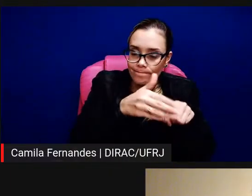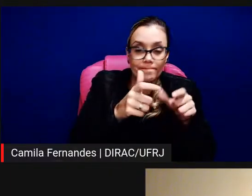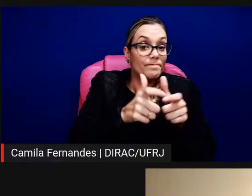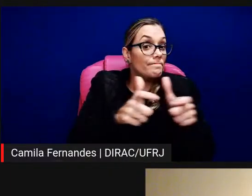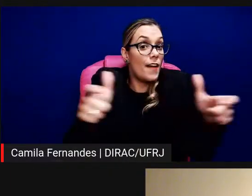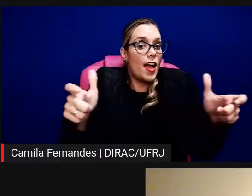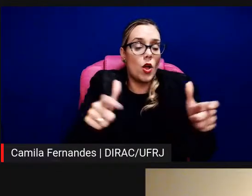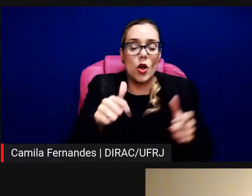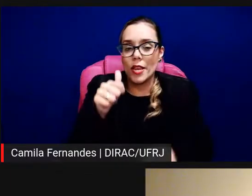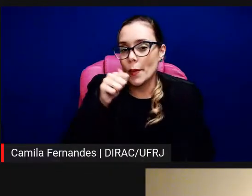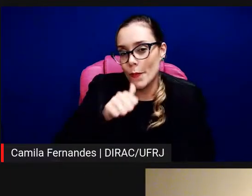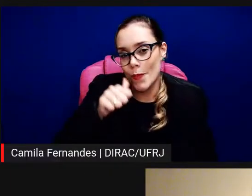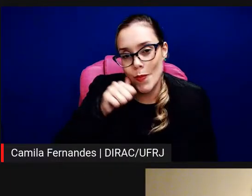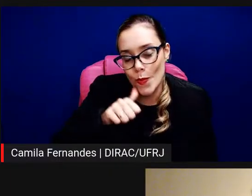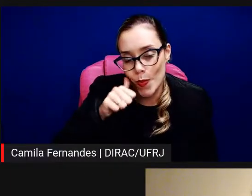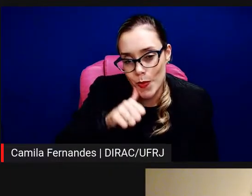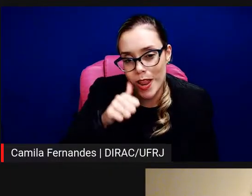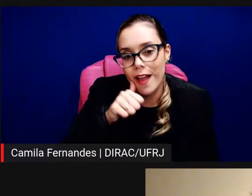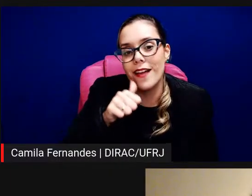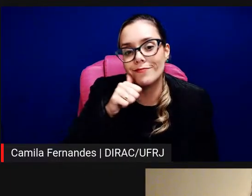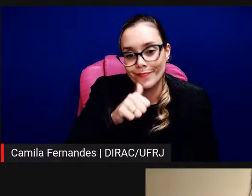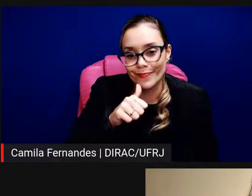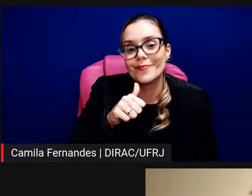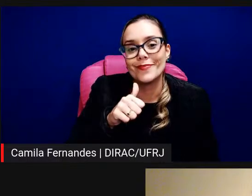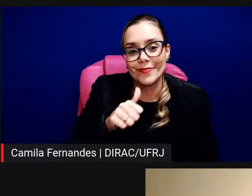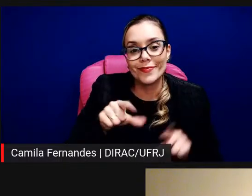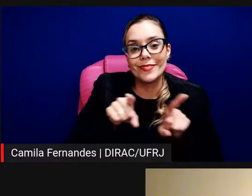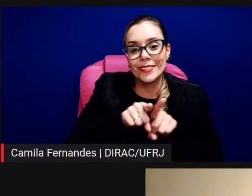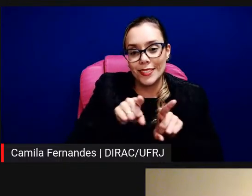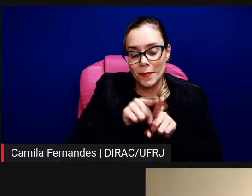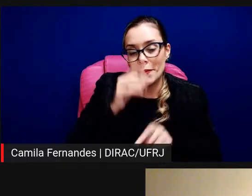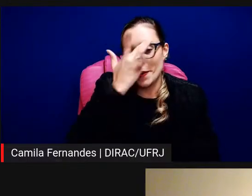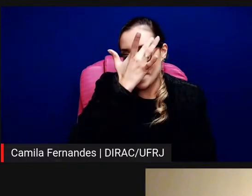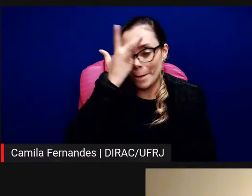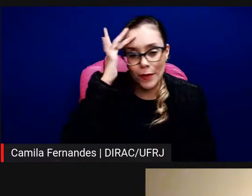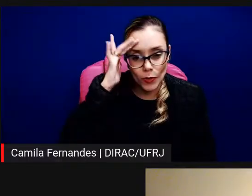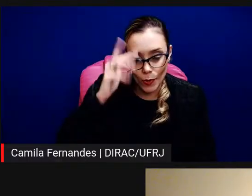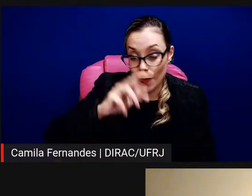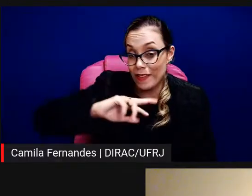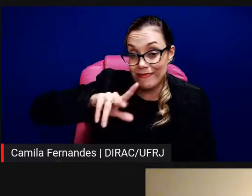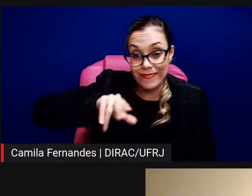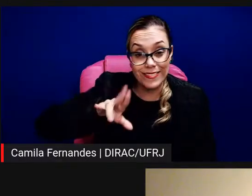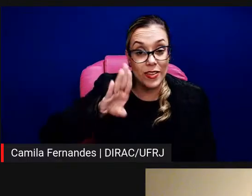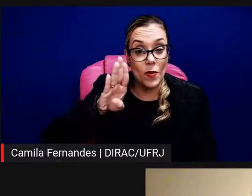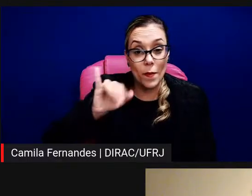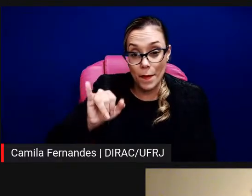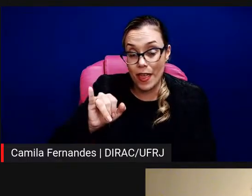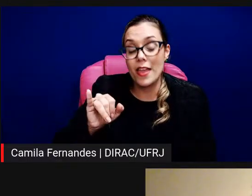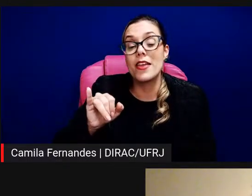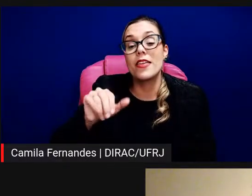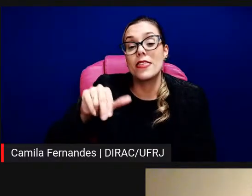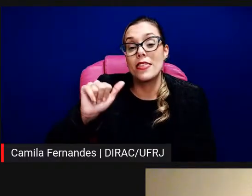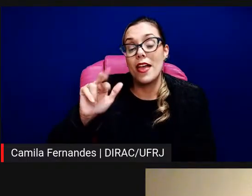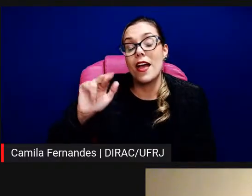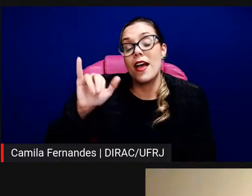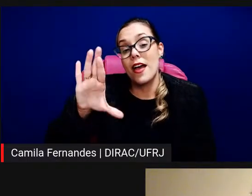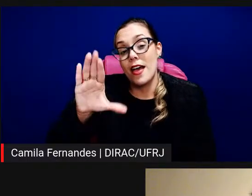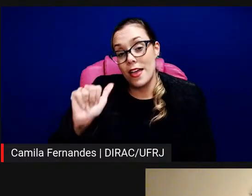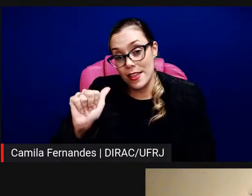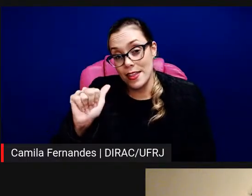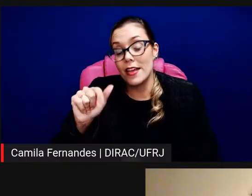mulheres e pessoas não binárias, pessoas LGBTQIA+, assim,